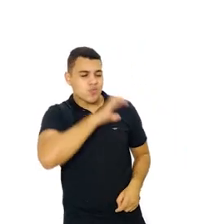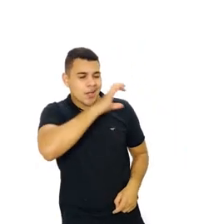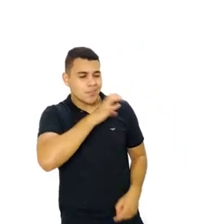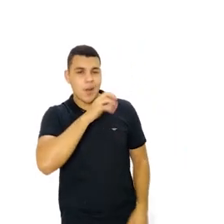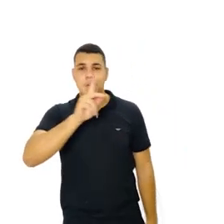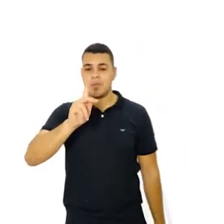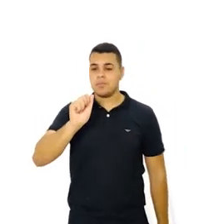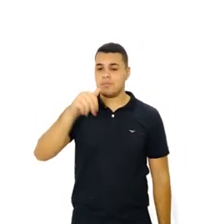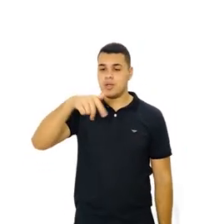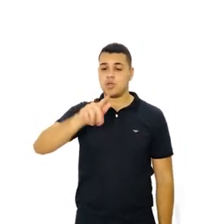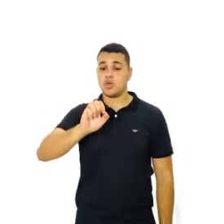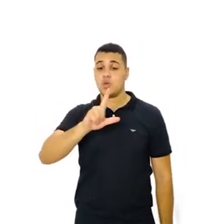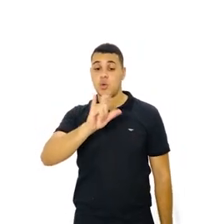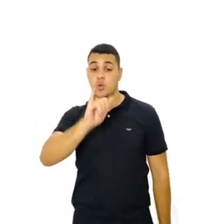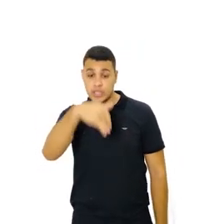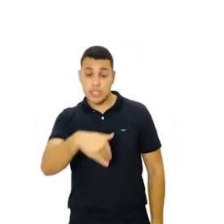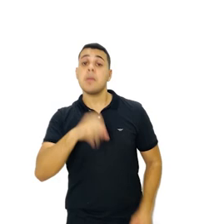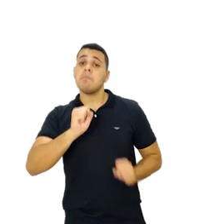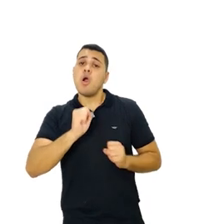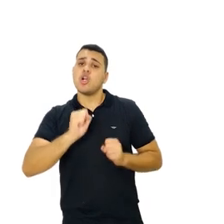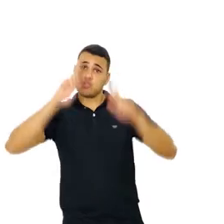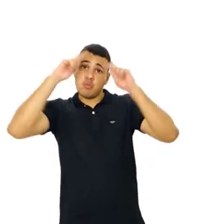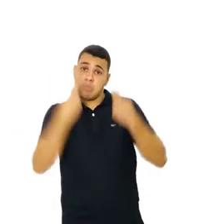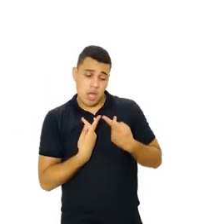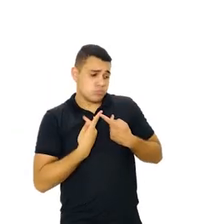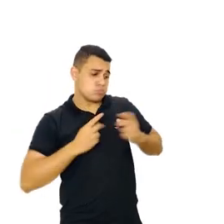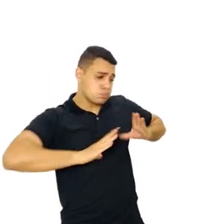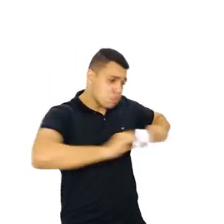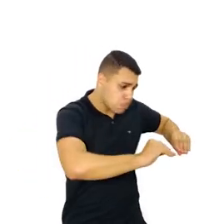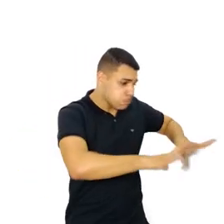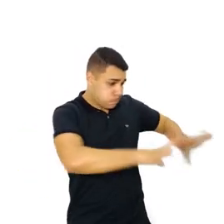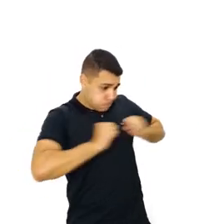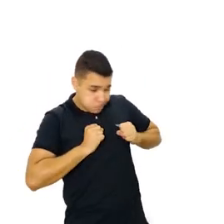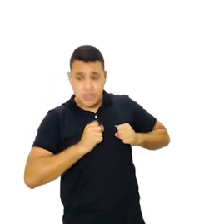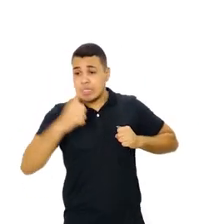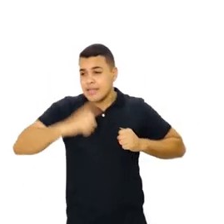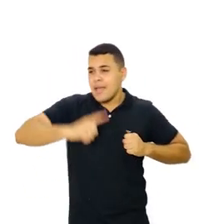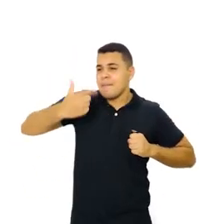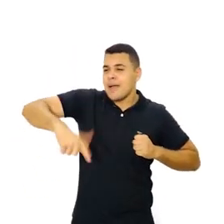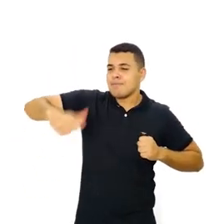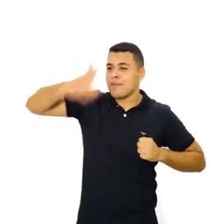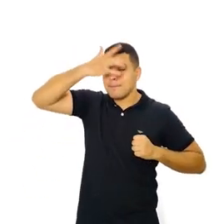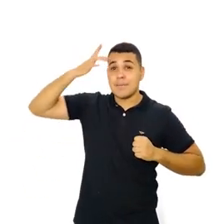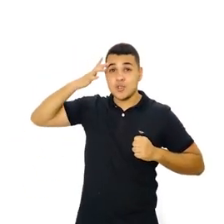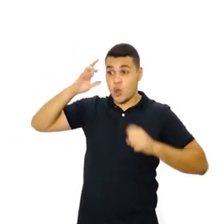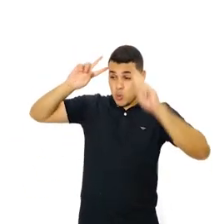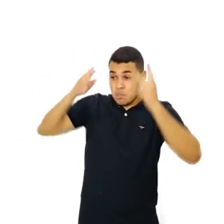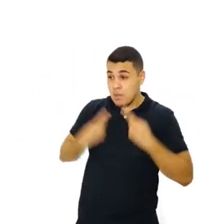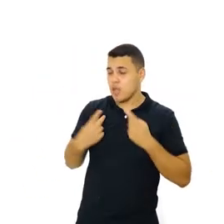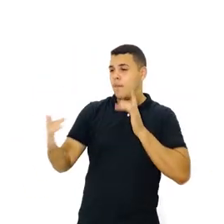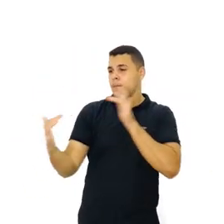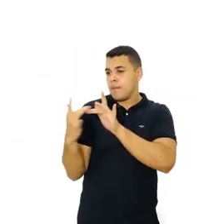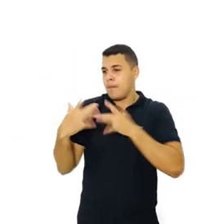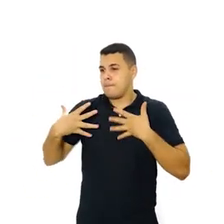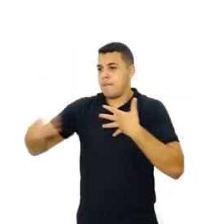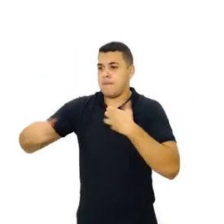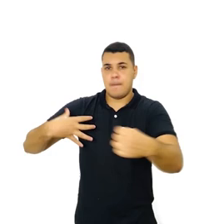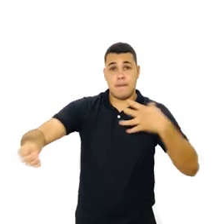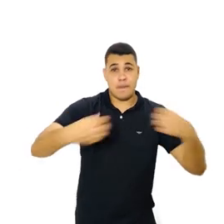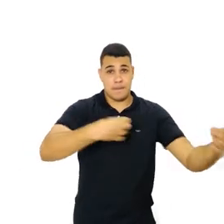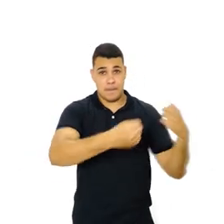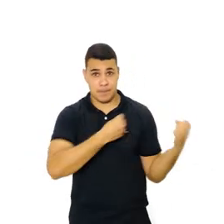é o pangolim, mas o homem entrando em contato com o hospedeiro intermediário infectou-se e a doença, podendo infectar outros humanos,